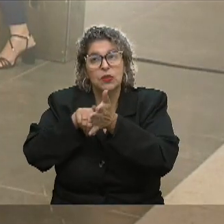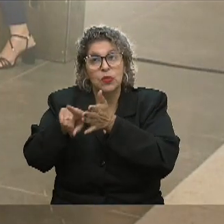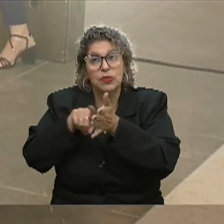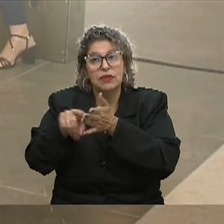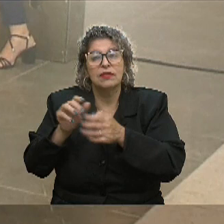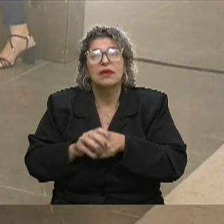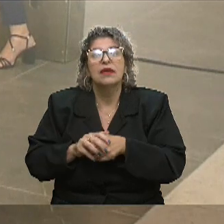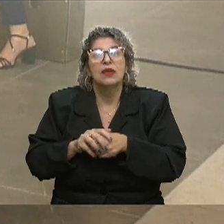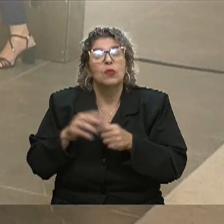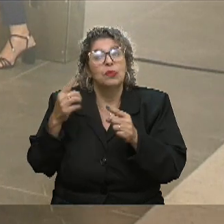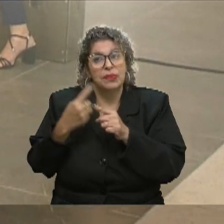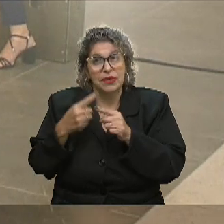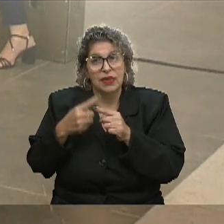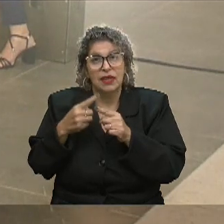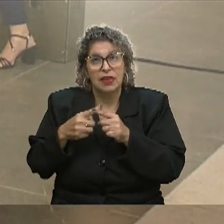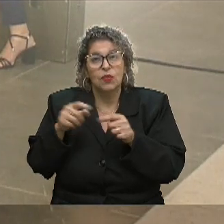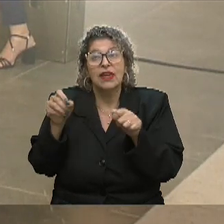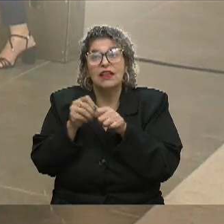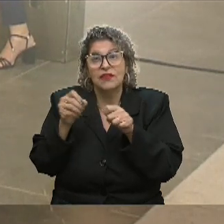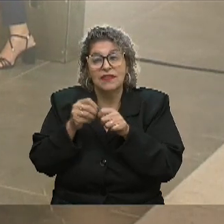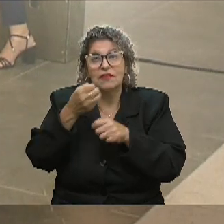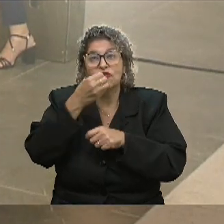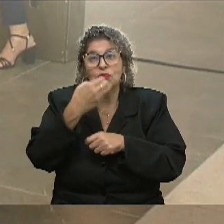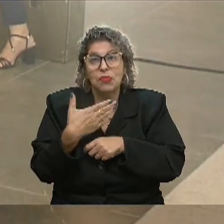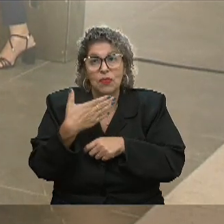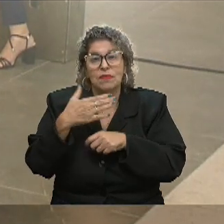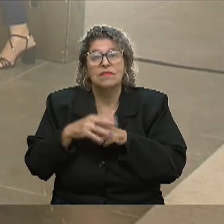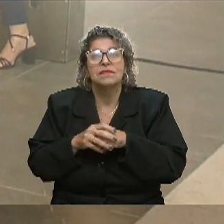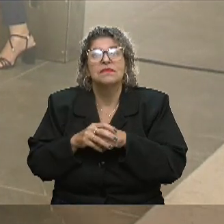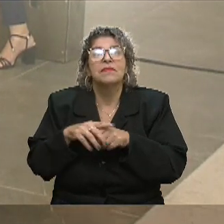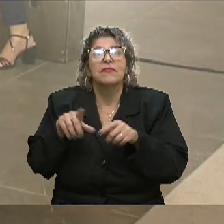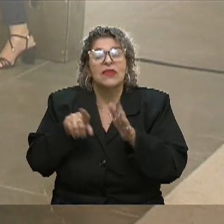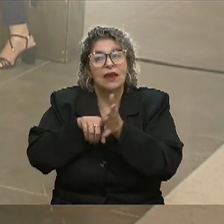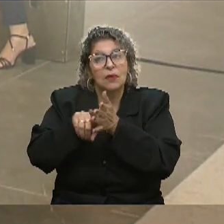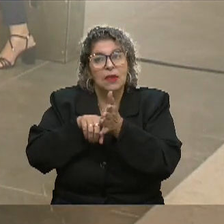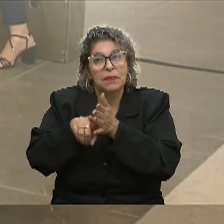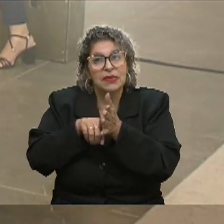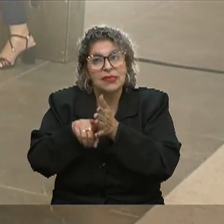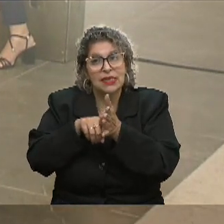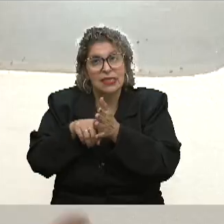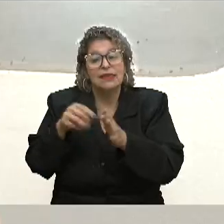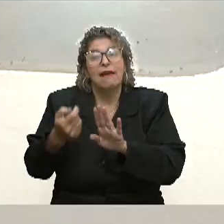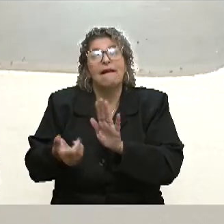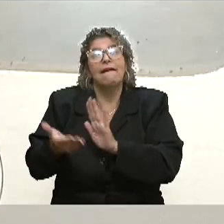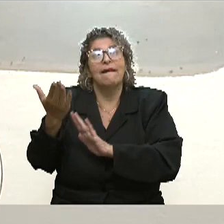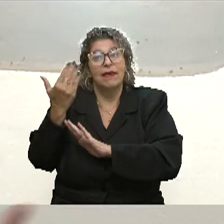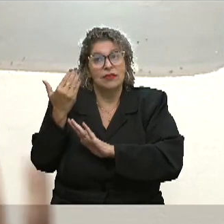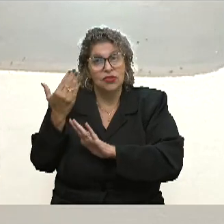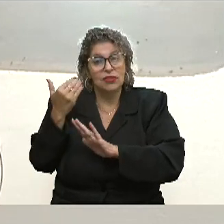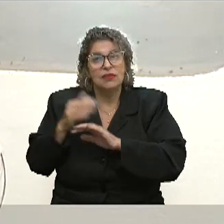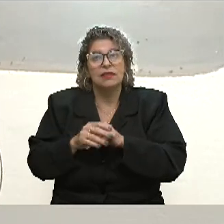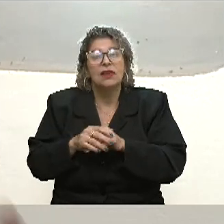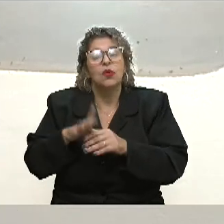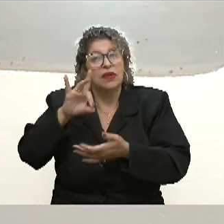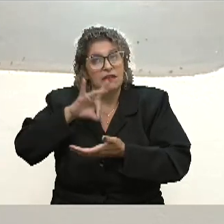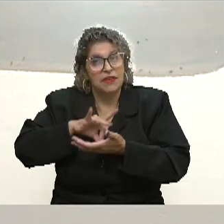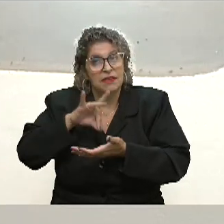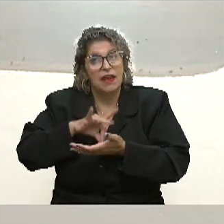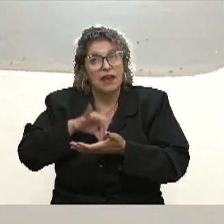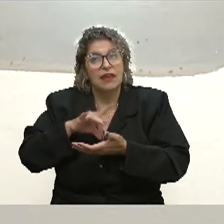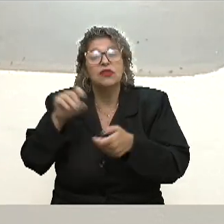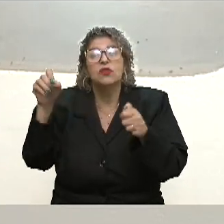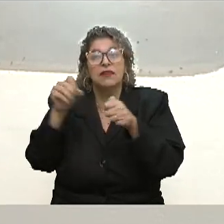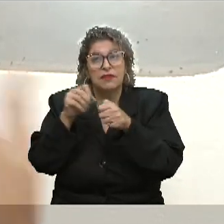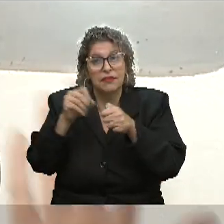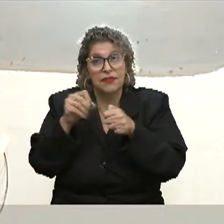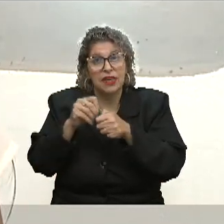sempre vai ser colocado o que eles fizeram de bom. Também tem que ter uma pesquisa por fora para saber o que é verdade, o que realmente foi